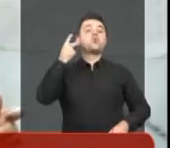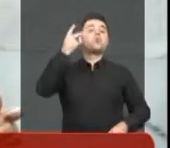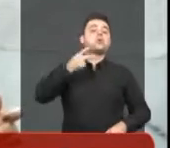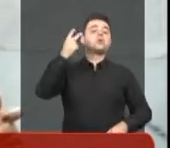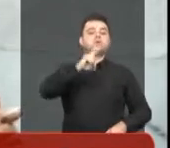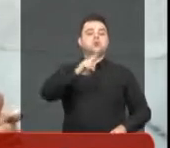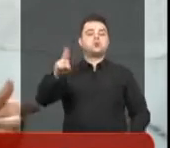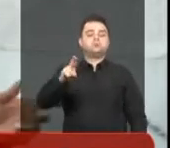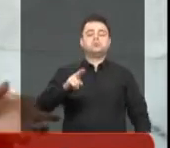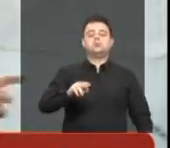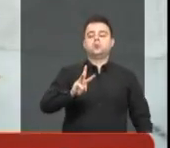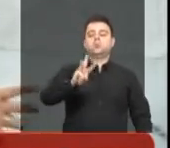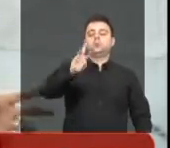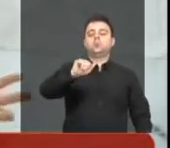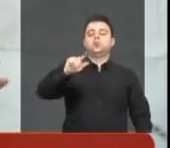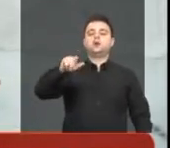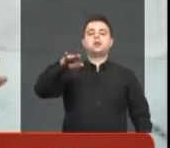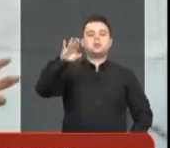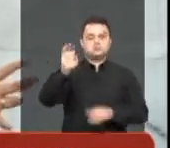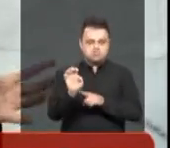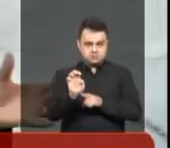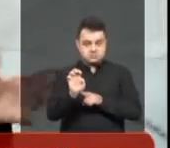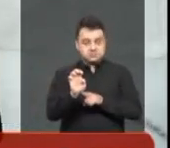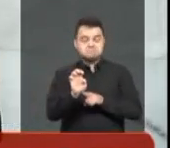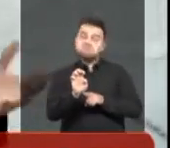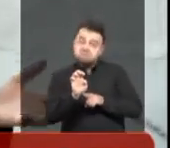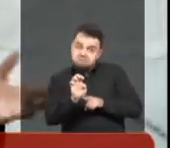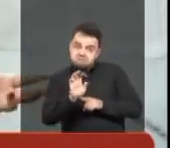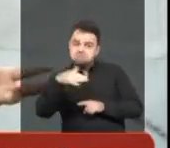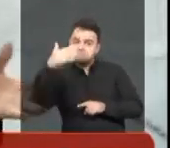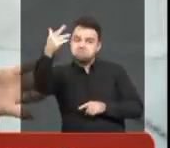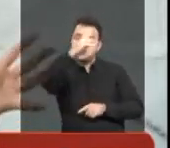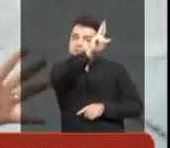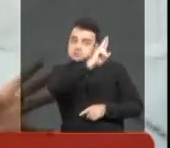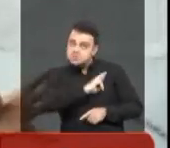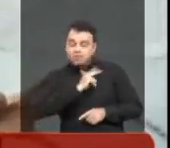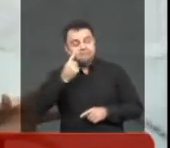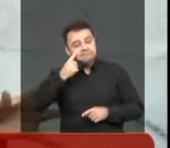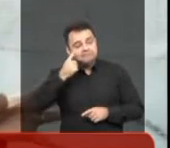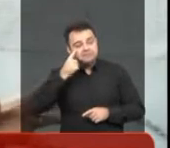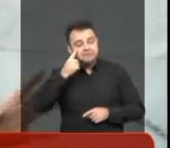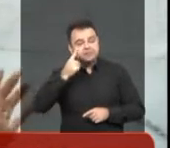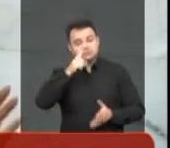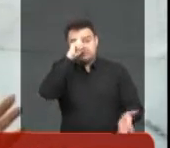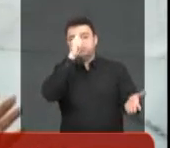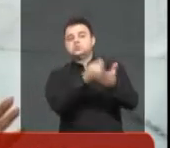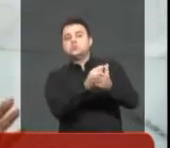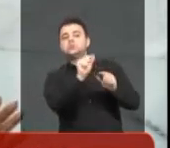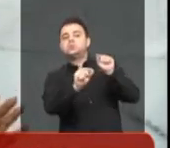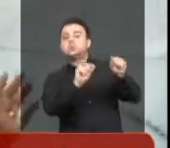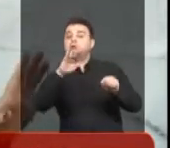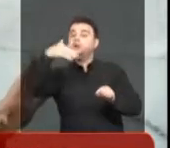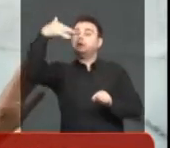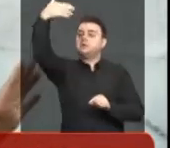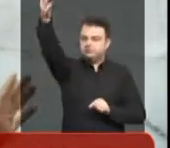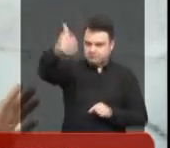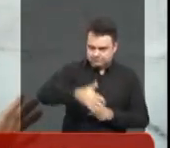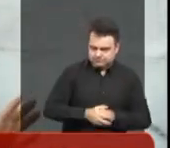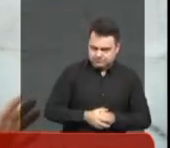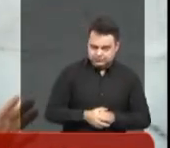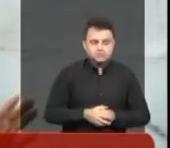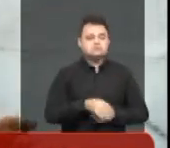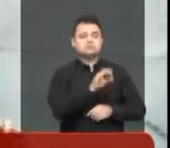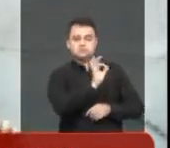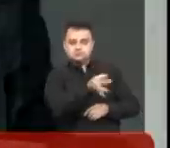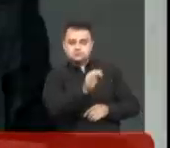Paiva Martins Júnior. E é esse processo que o senhor está acompanhando e a gente deve aguardar o resultado dessa decisão para o